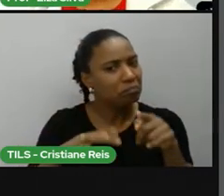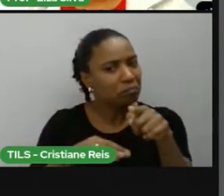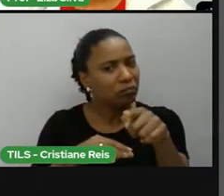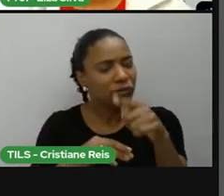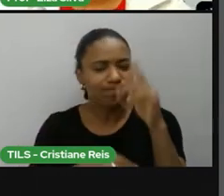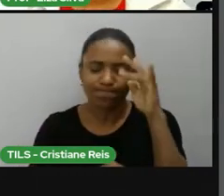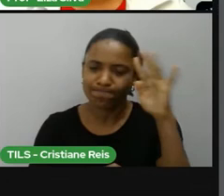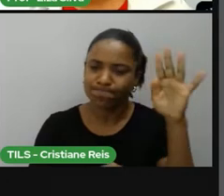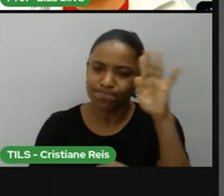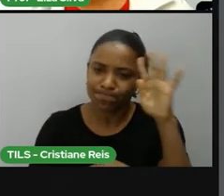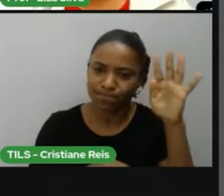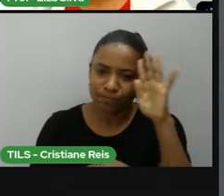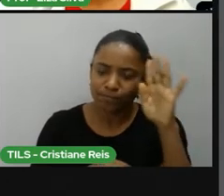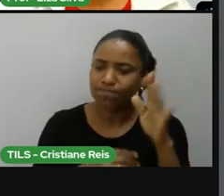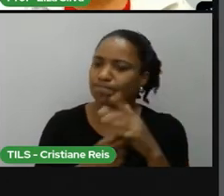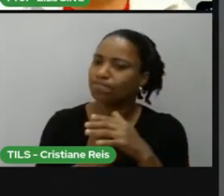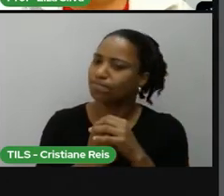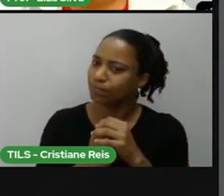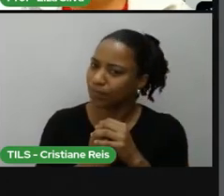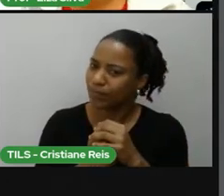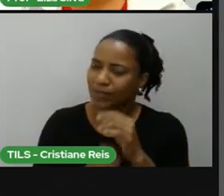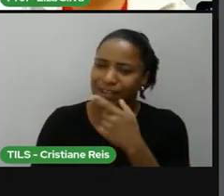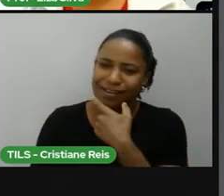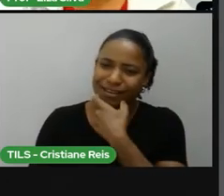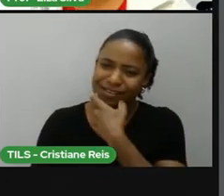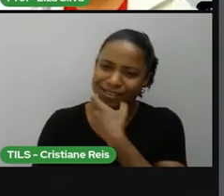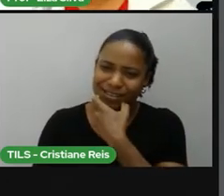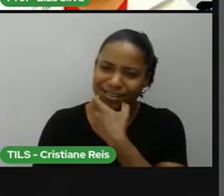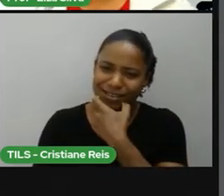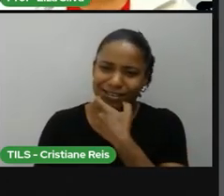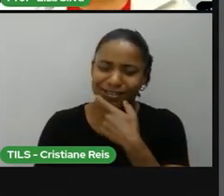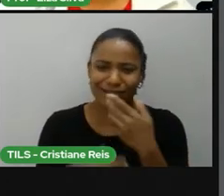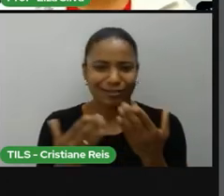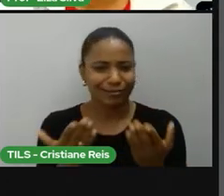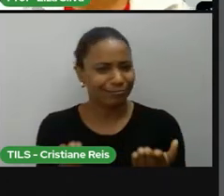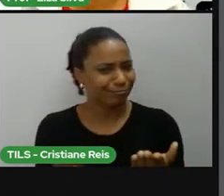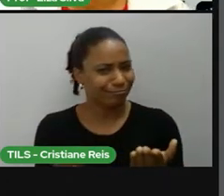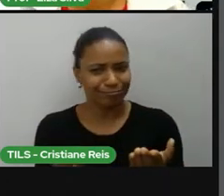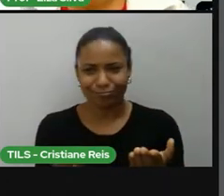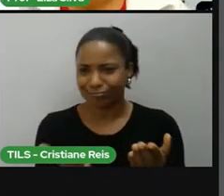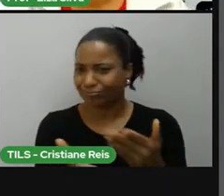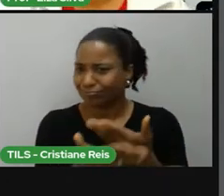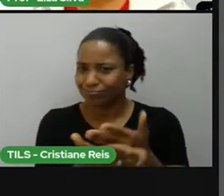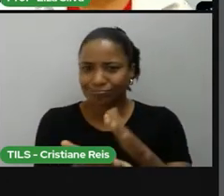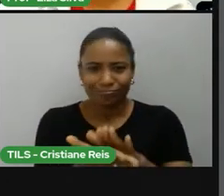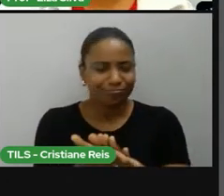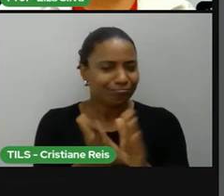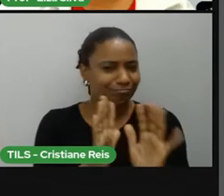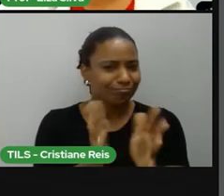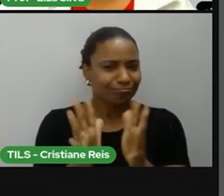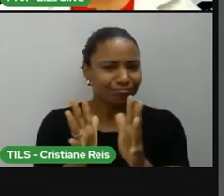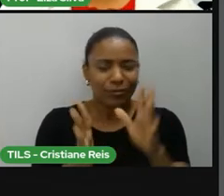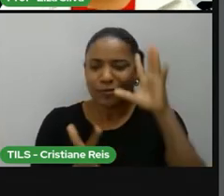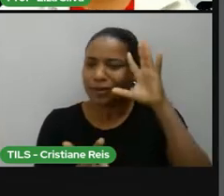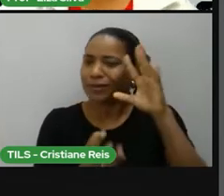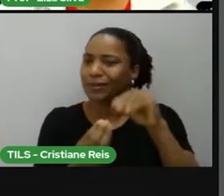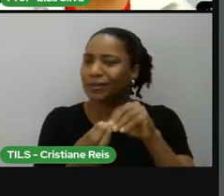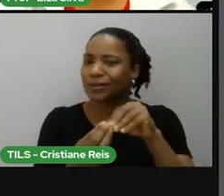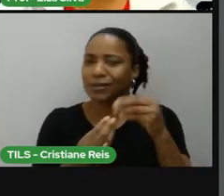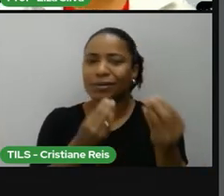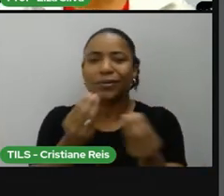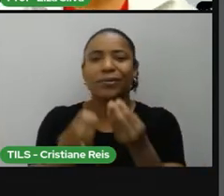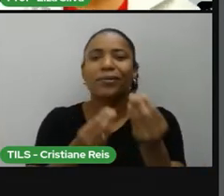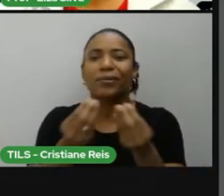Esse vídeo, ele está todo em inglês. Como é que eu vou conseguir entendê-lo? Lembre-se que existem outros